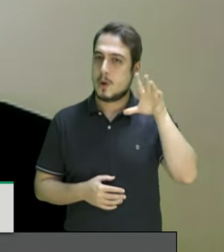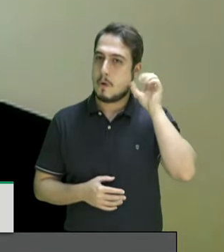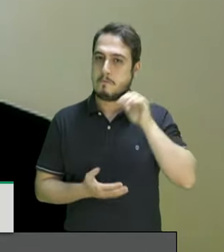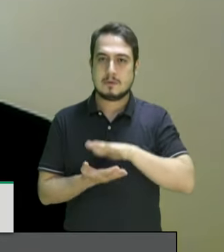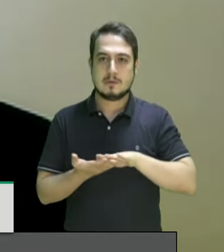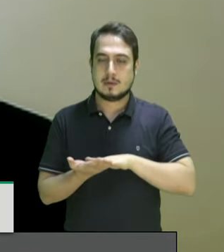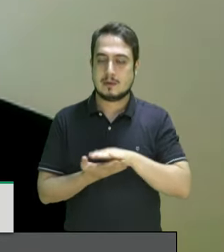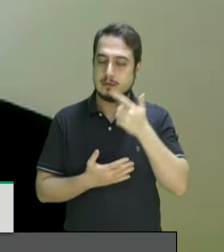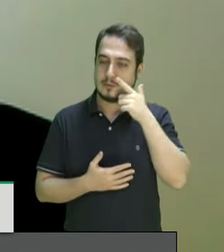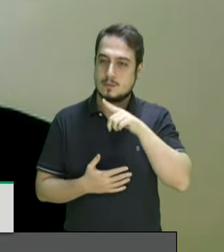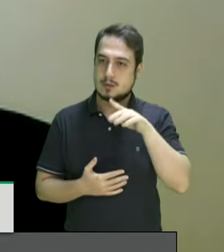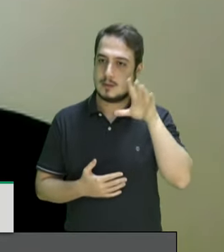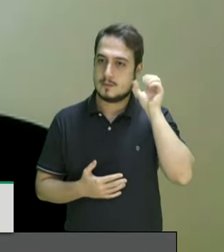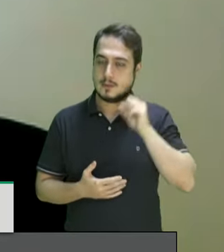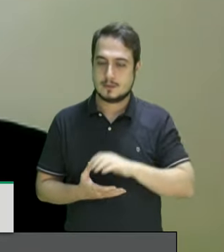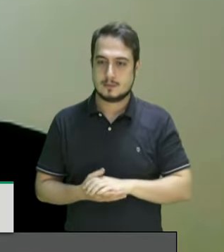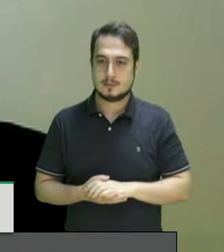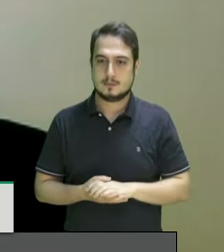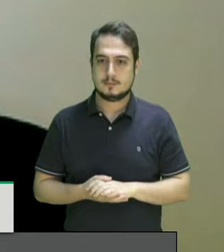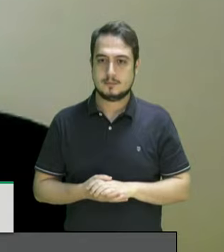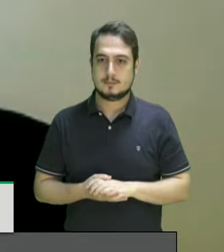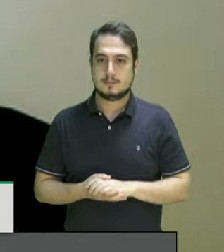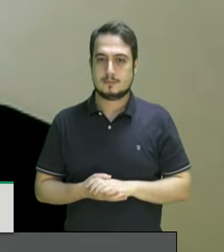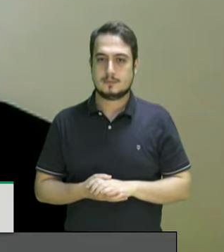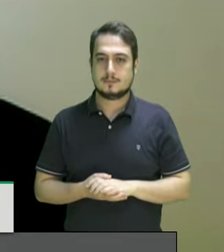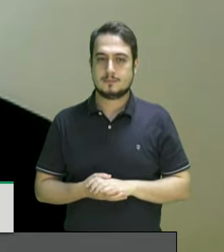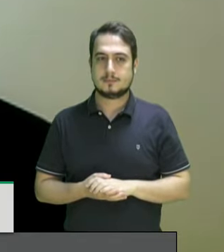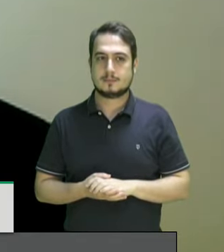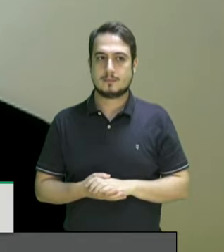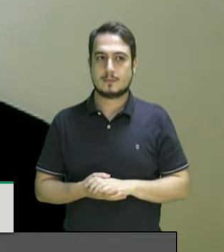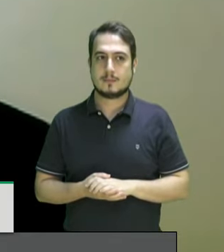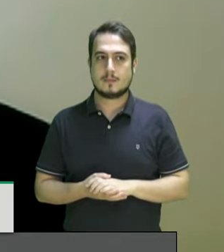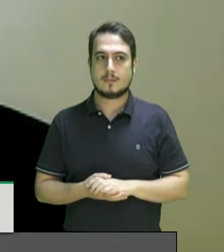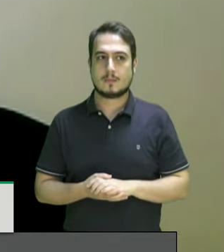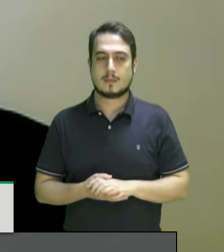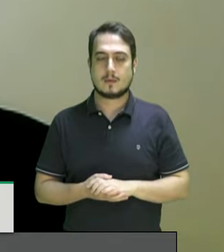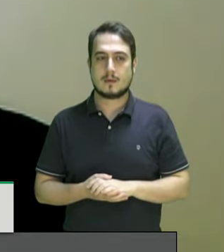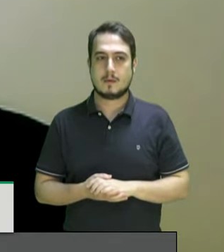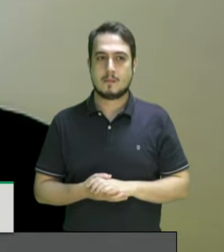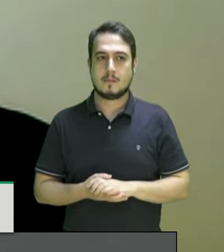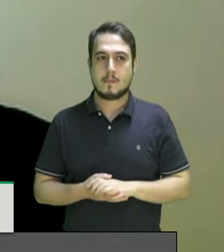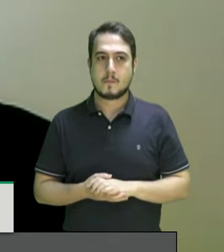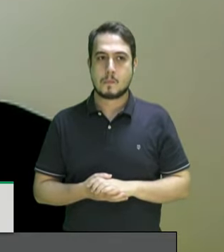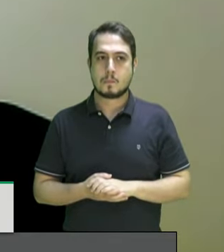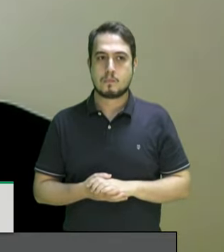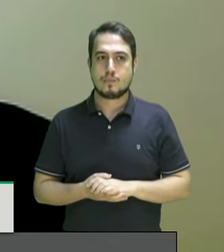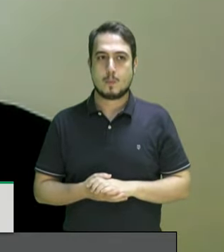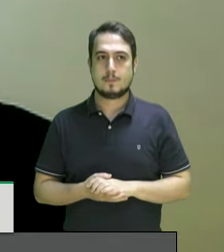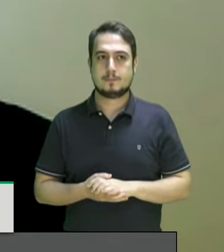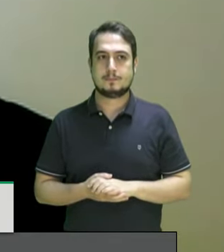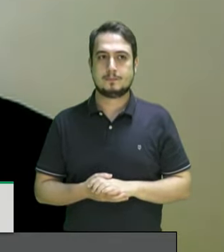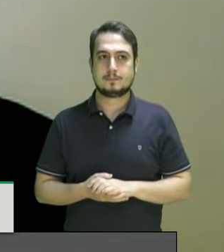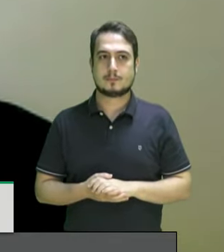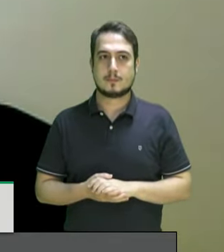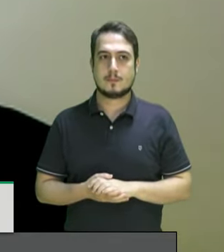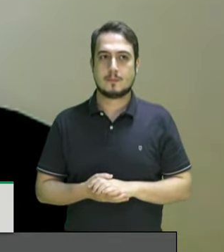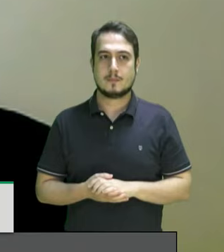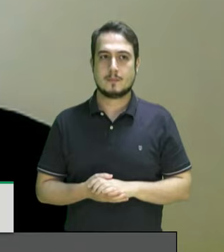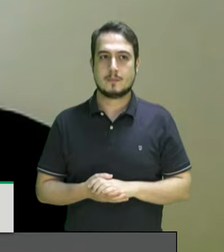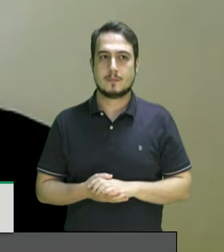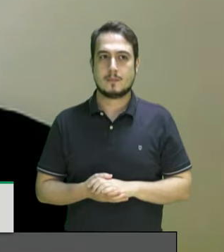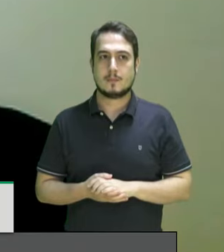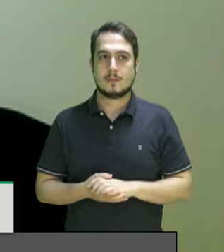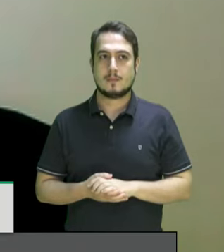que eles nunca viram um micróbio depois de ser estudado por um biologistista tomar forma de gente vir a público